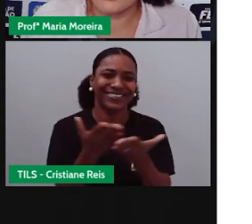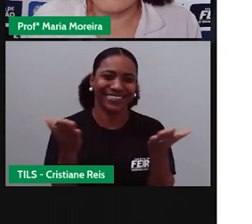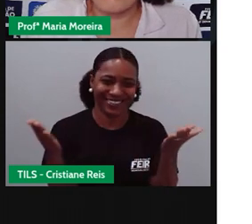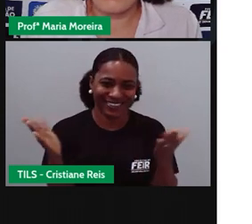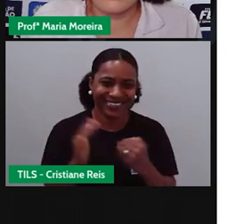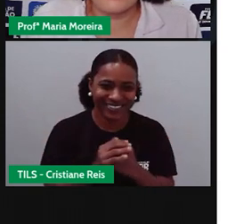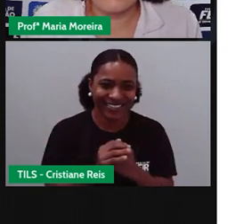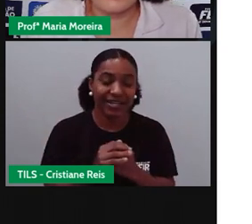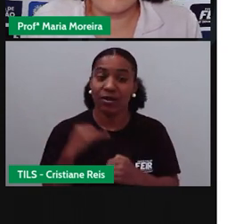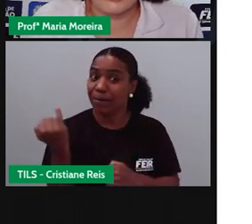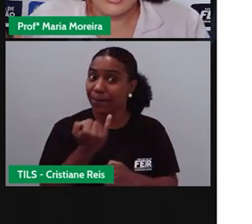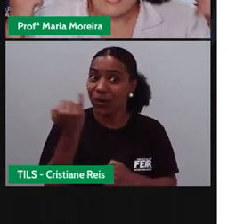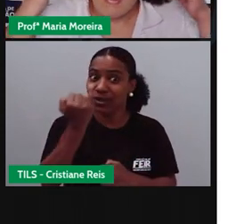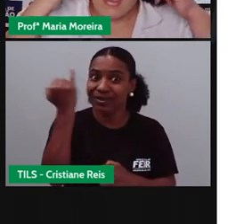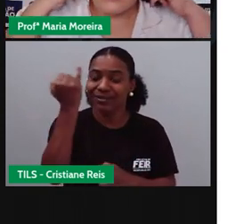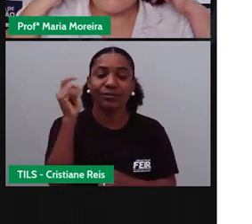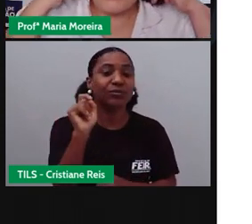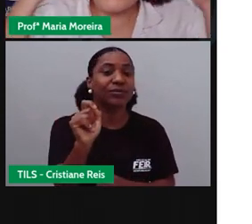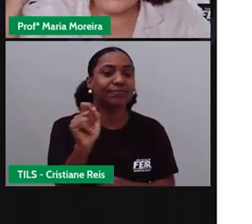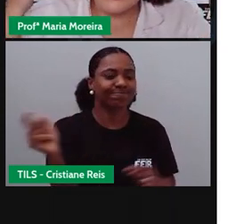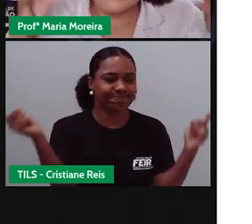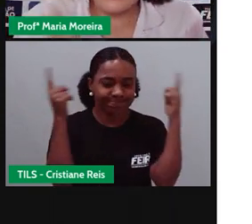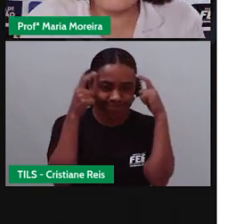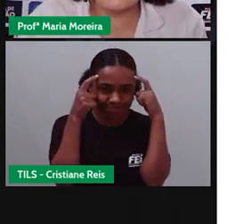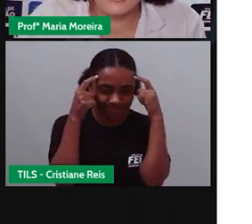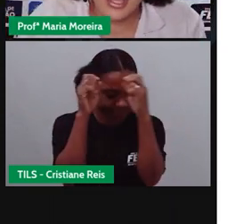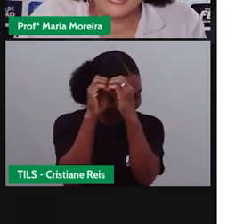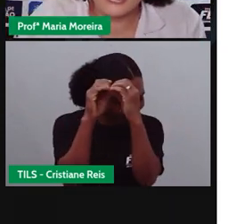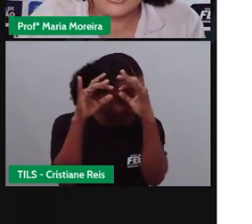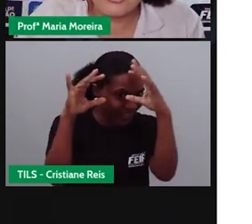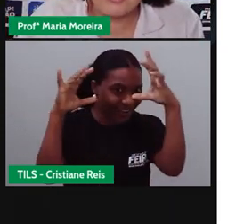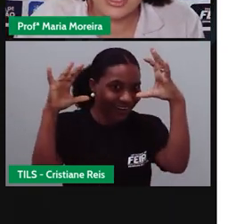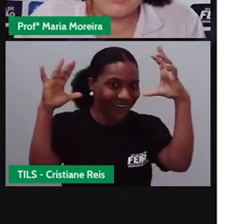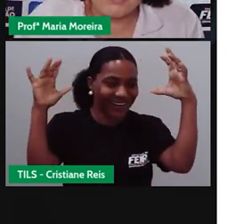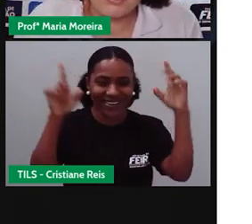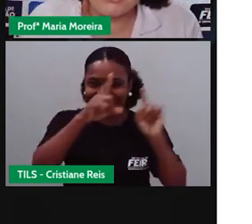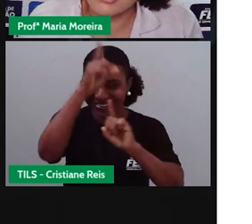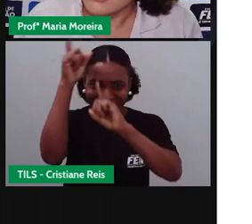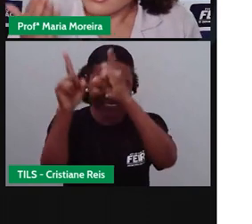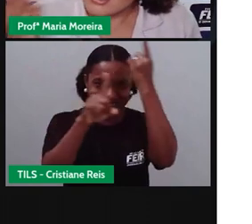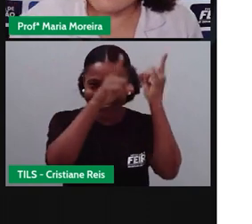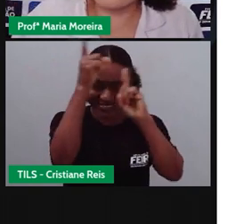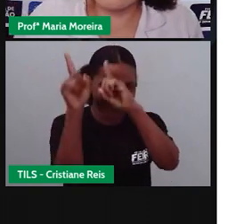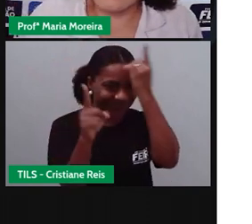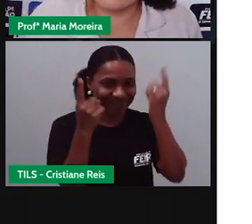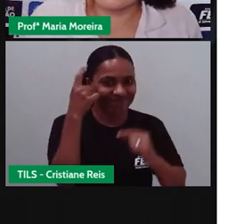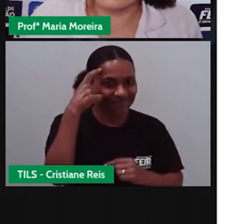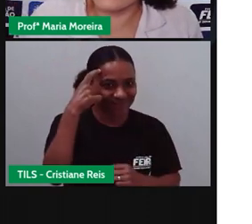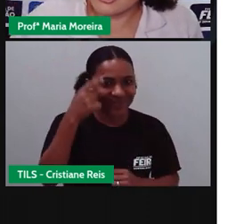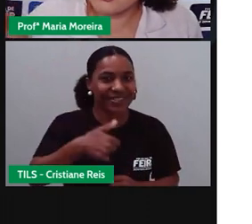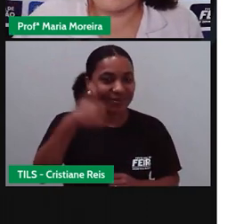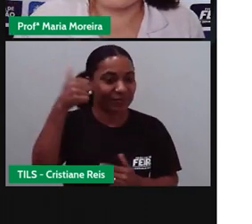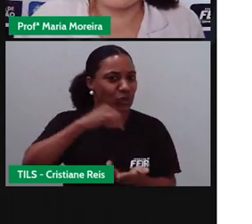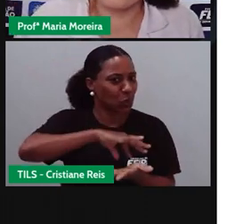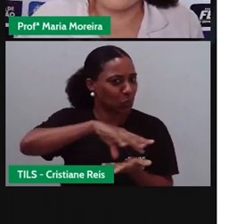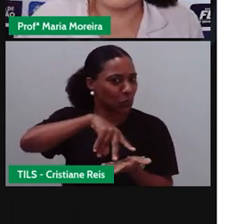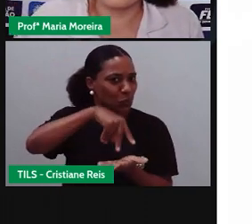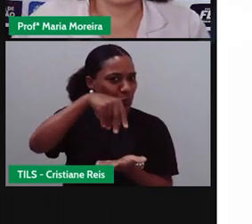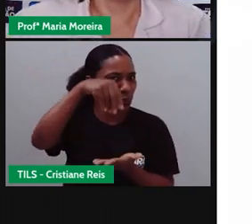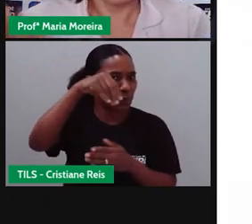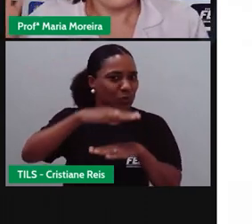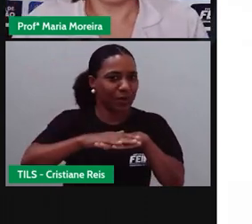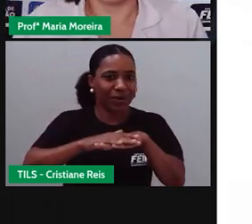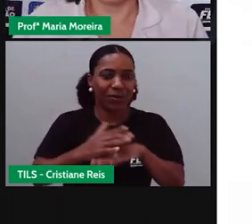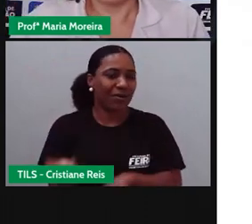fala aqui direto, o importante é usar o quê? A imaginação e a criatividade pra produzir. E todo bom artista, todo bom